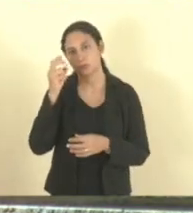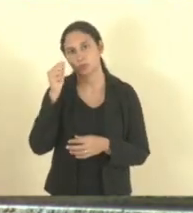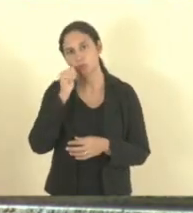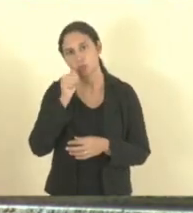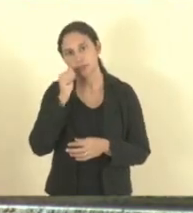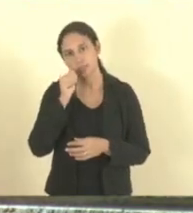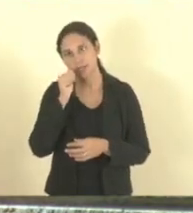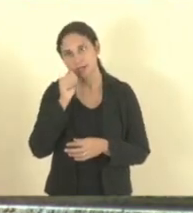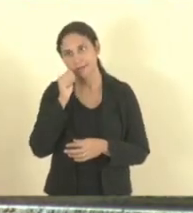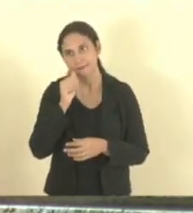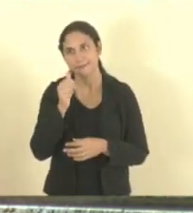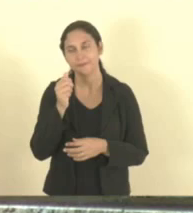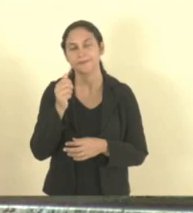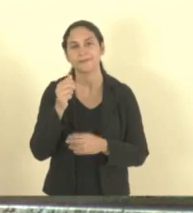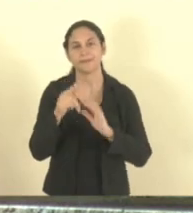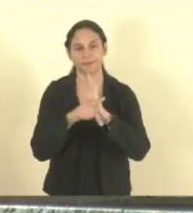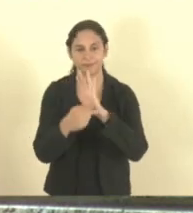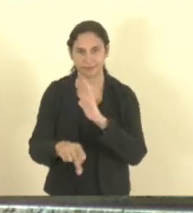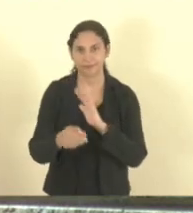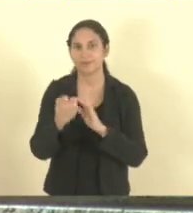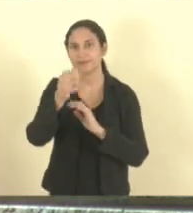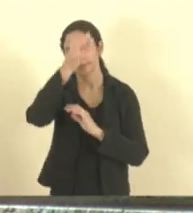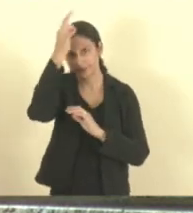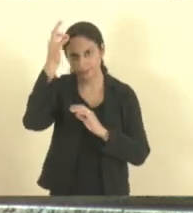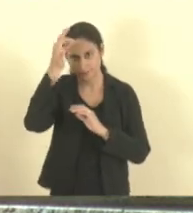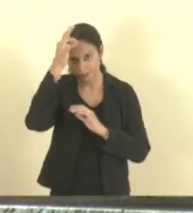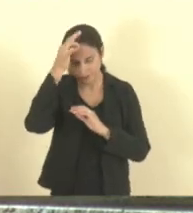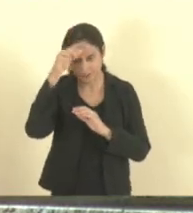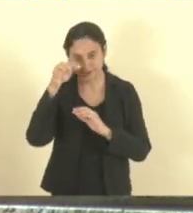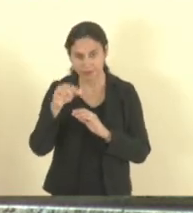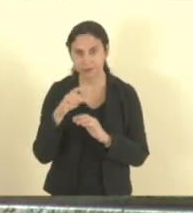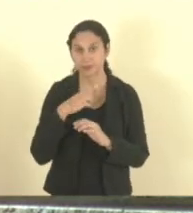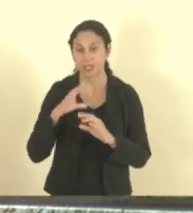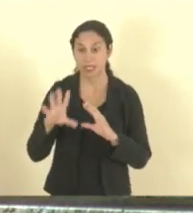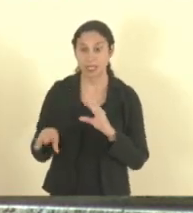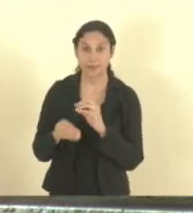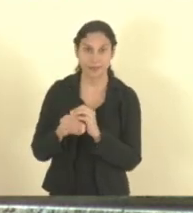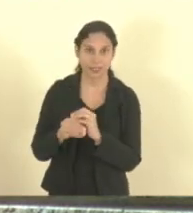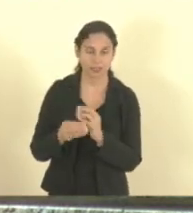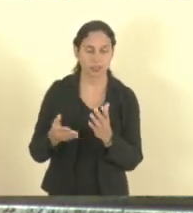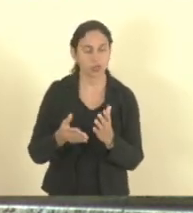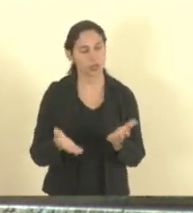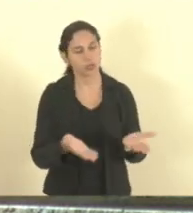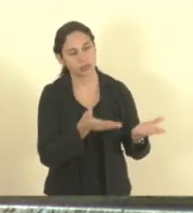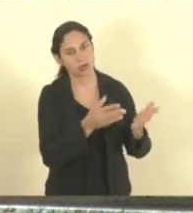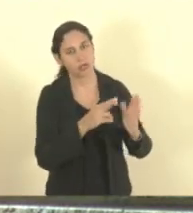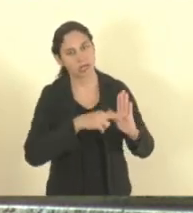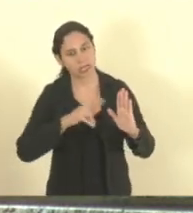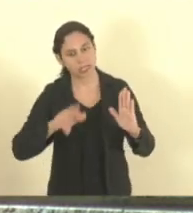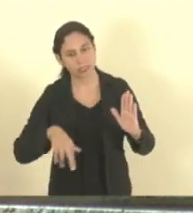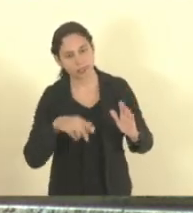parecer da Procuradoria foi pela consonalidade com emenda. Passa a palavra à relatora. Deputada Raquel.